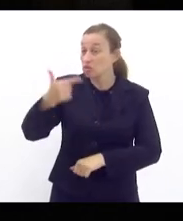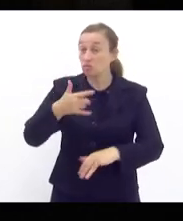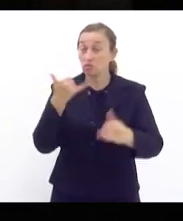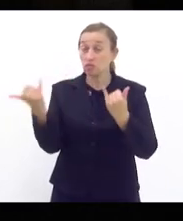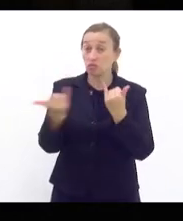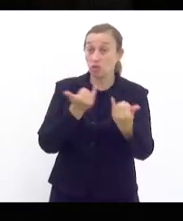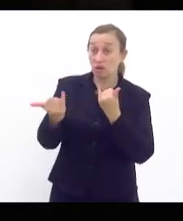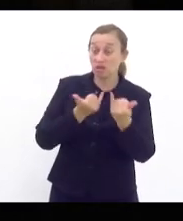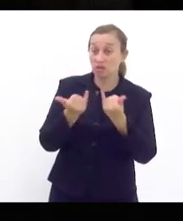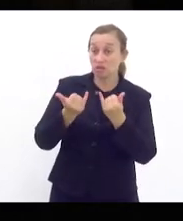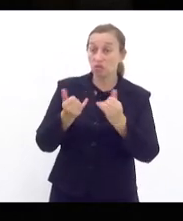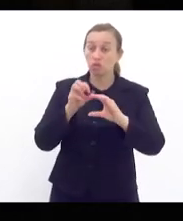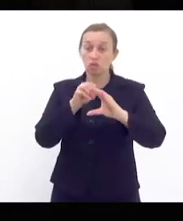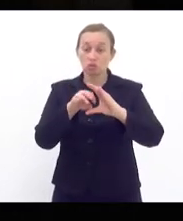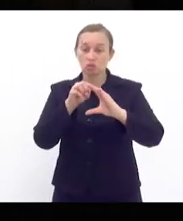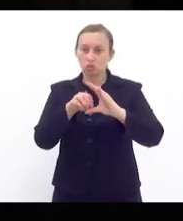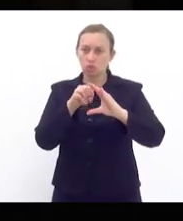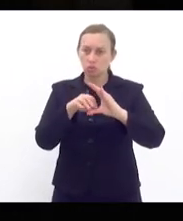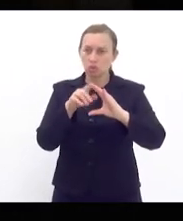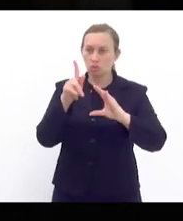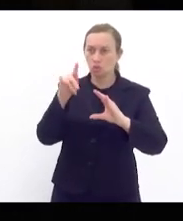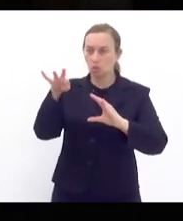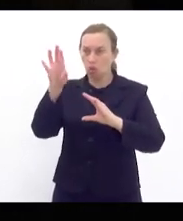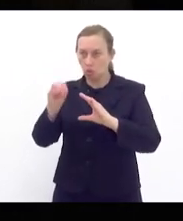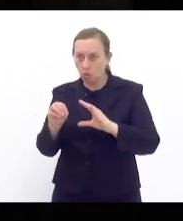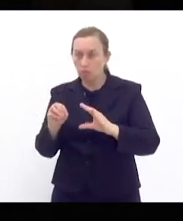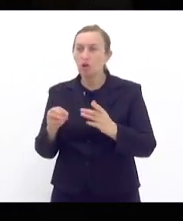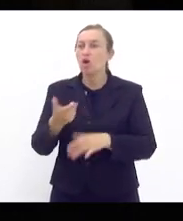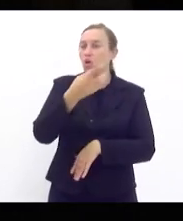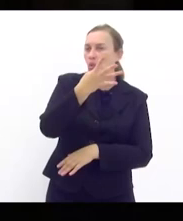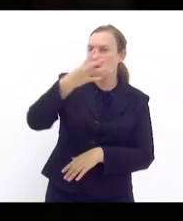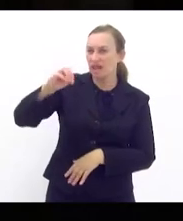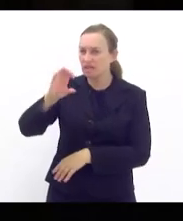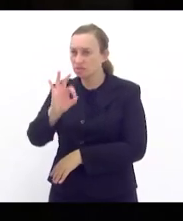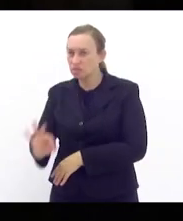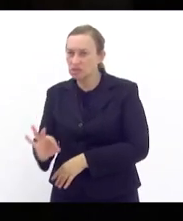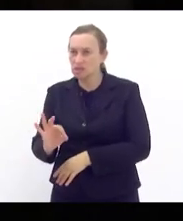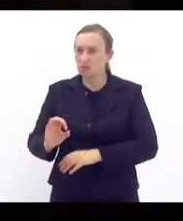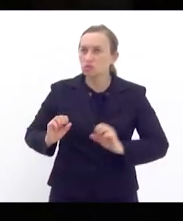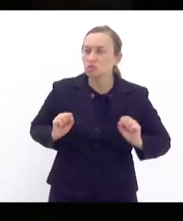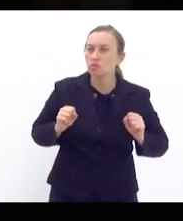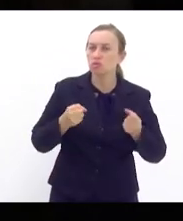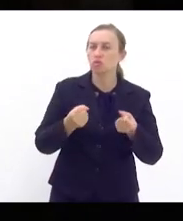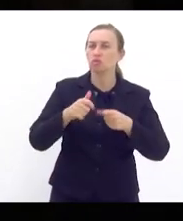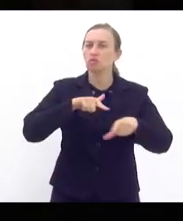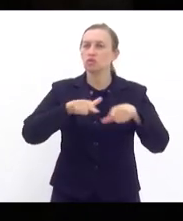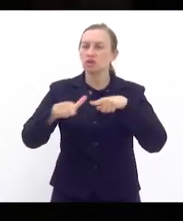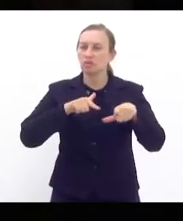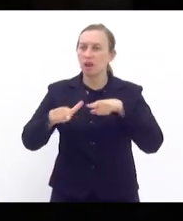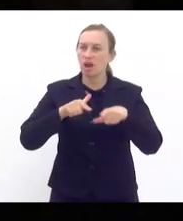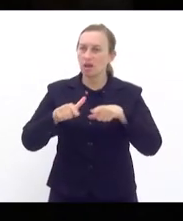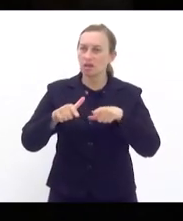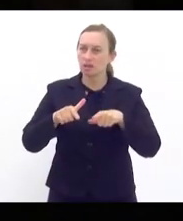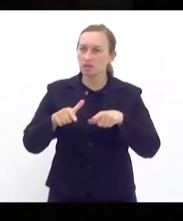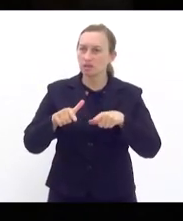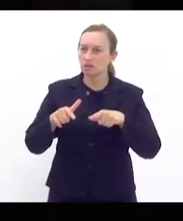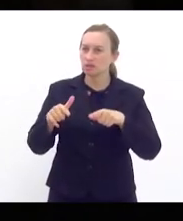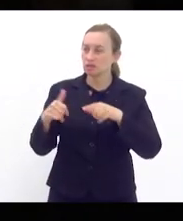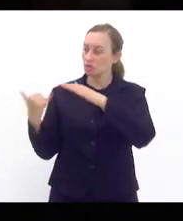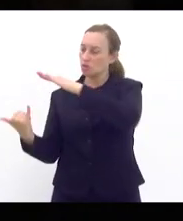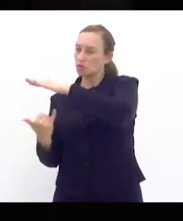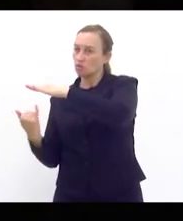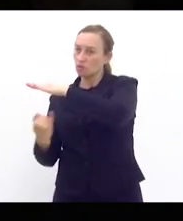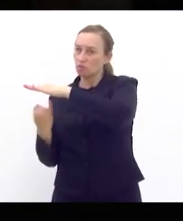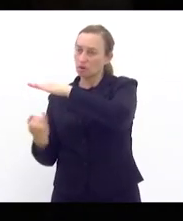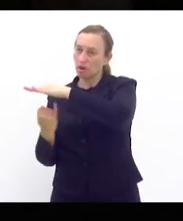do Globo do domingo cerca de 40% da força de trabalho brasileira está na informalidade